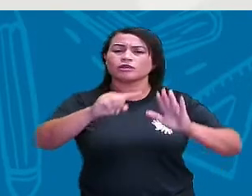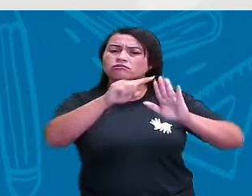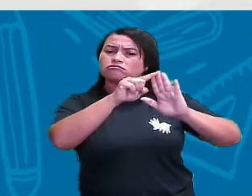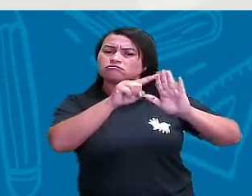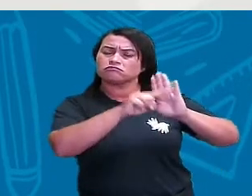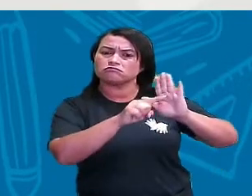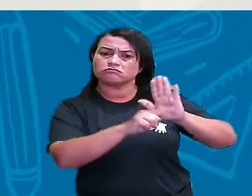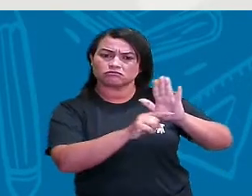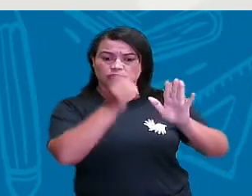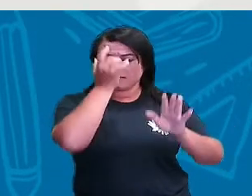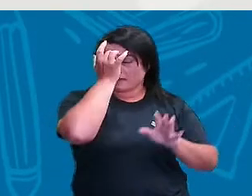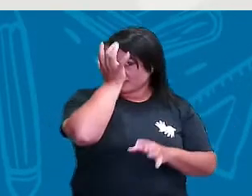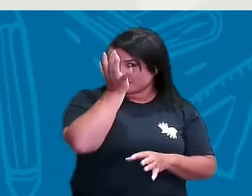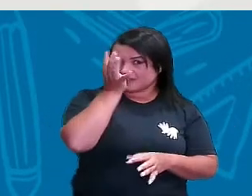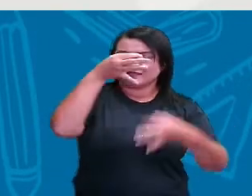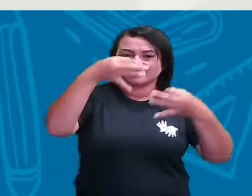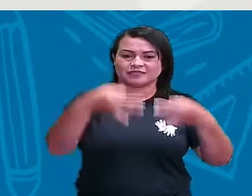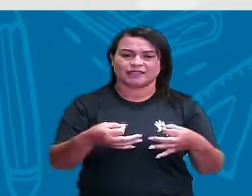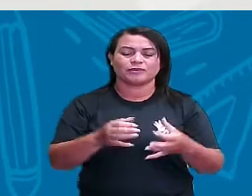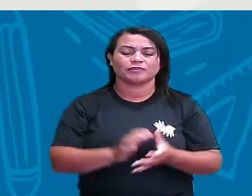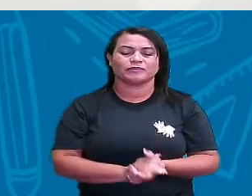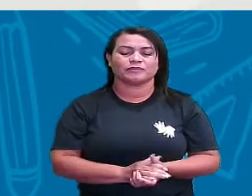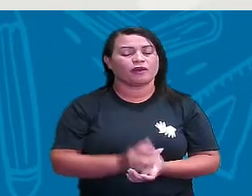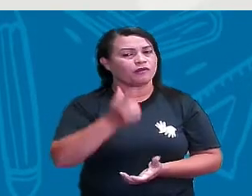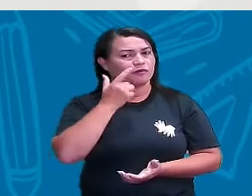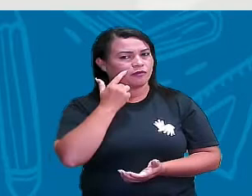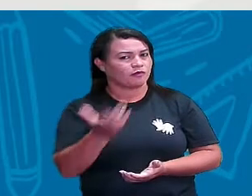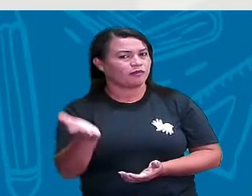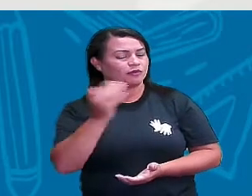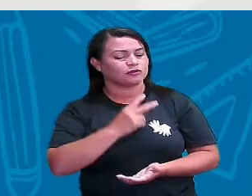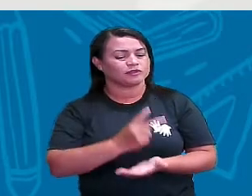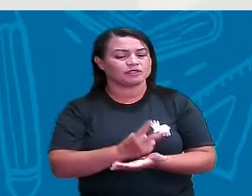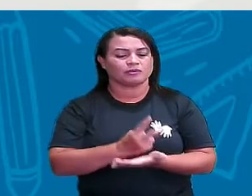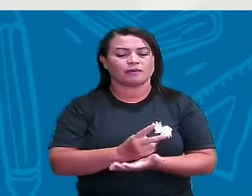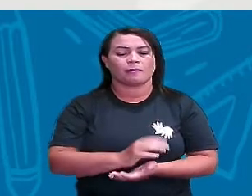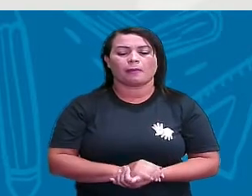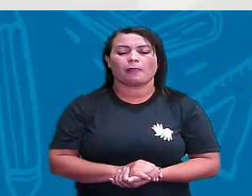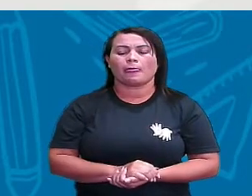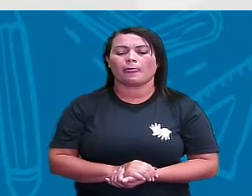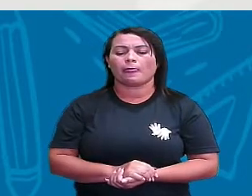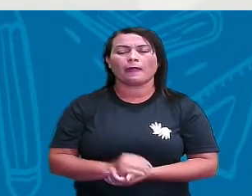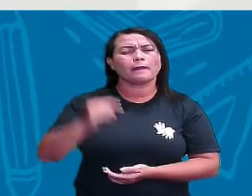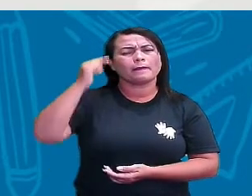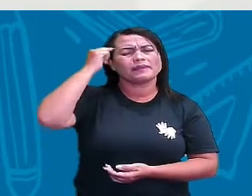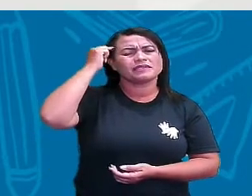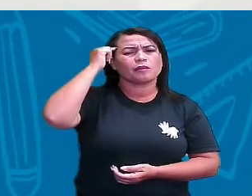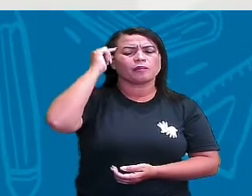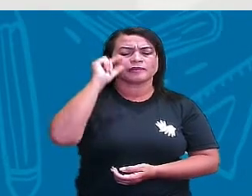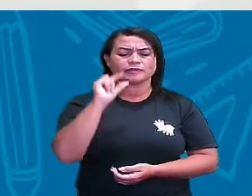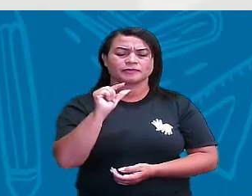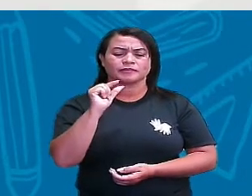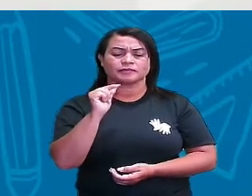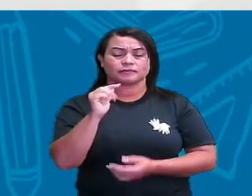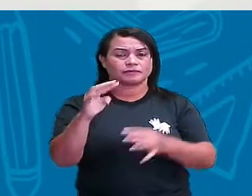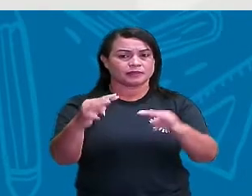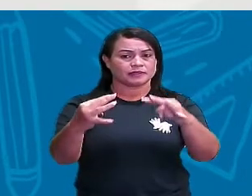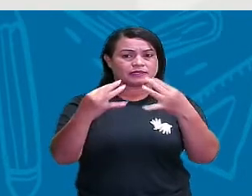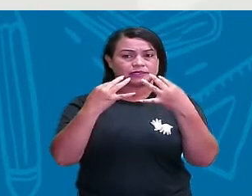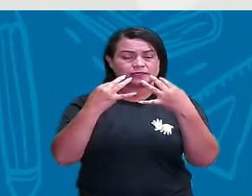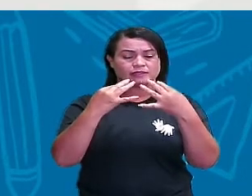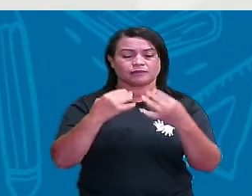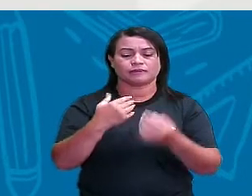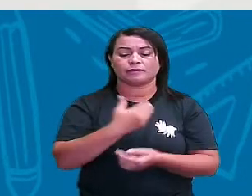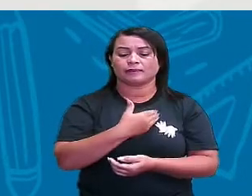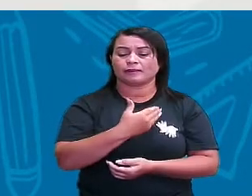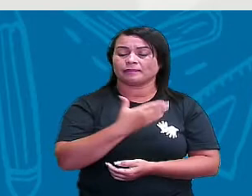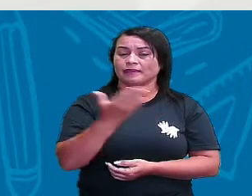tudo mais fácil, tá certo? Vamos continuar um pouquinho, ó. Vamos pensar um pouquinho? Preste atenção aí na minha